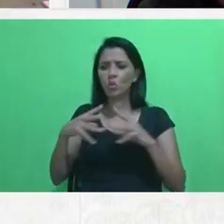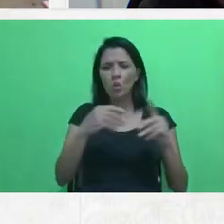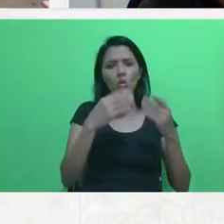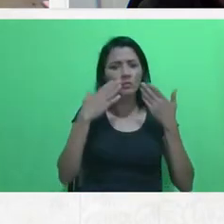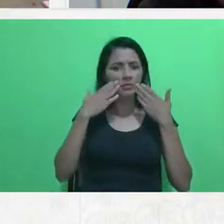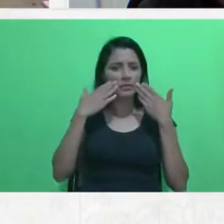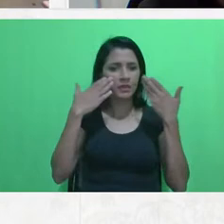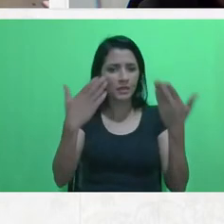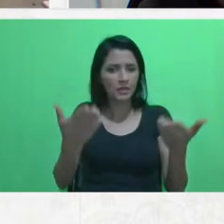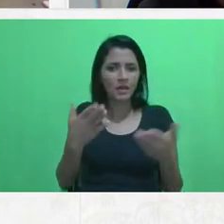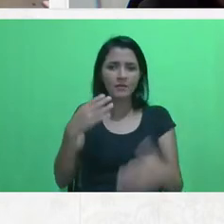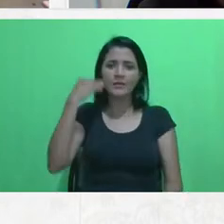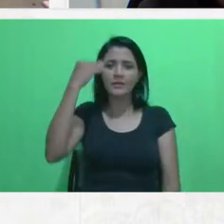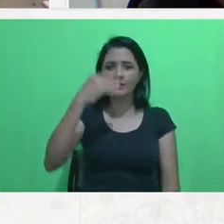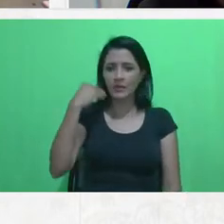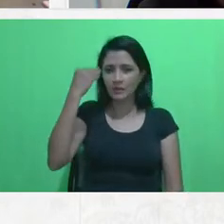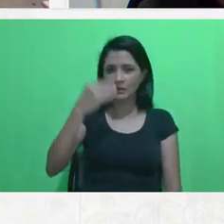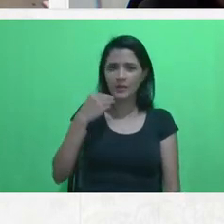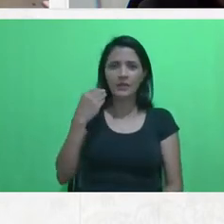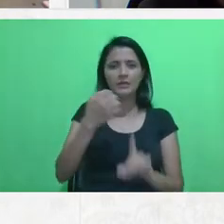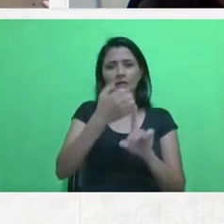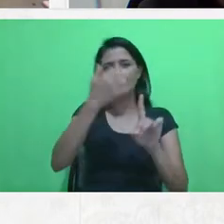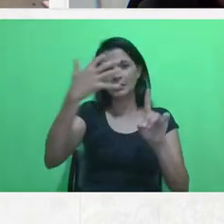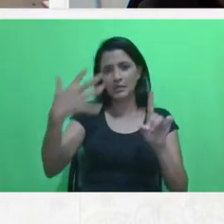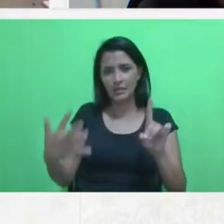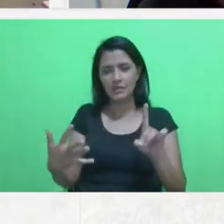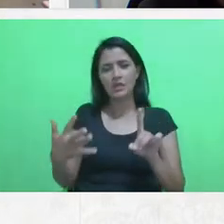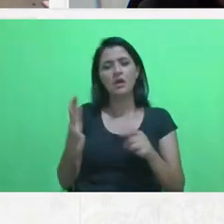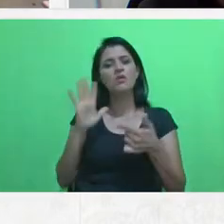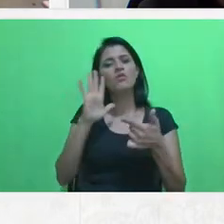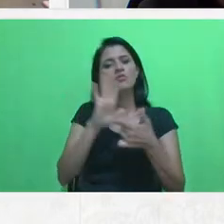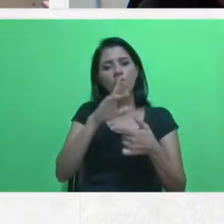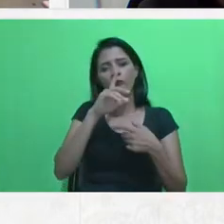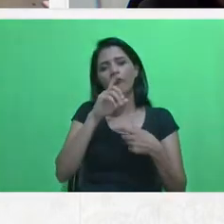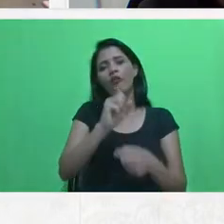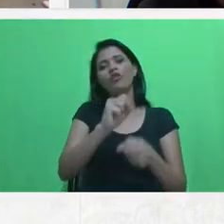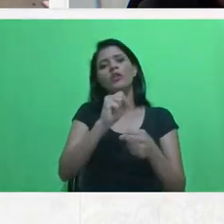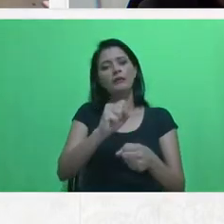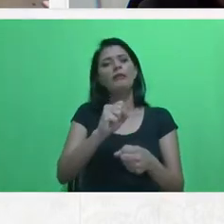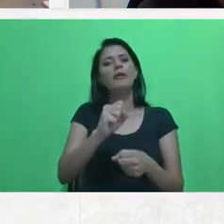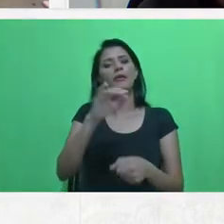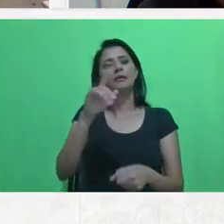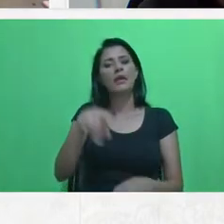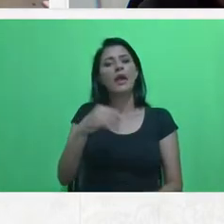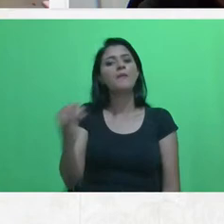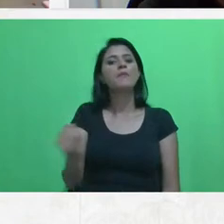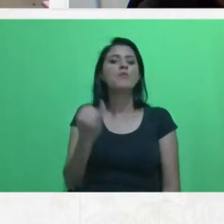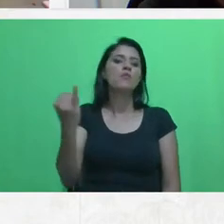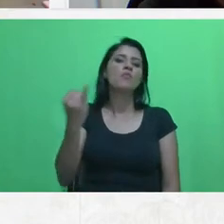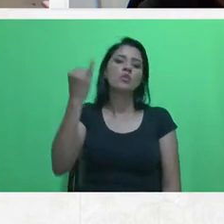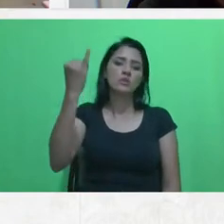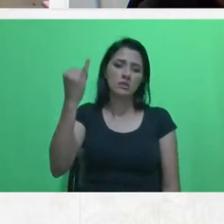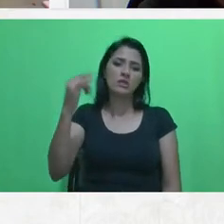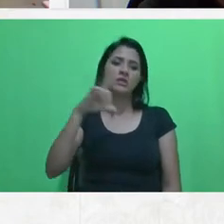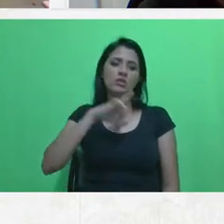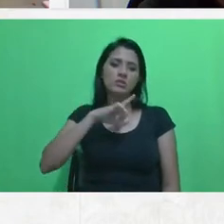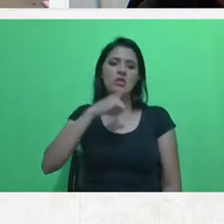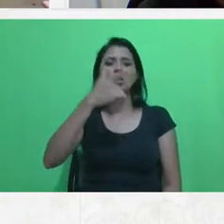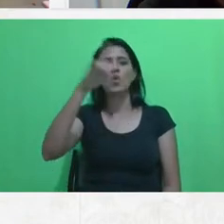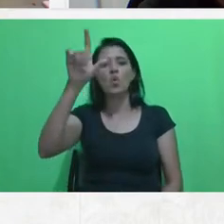experiências de extensão, reforçam cada vez mais a importância de ter outros temas